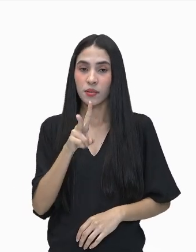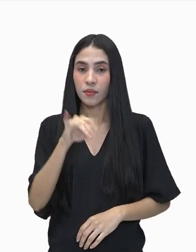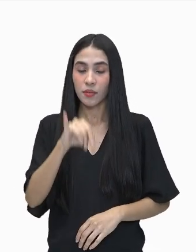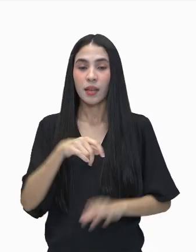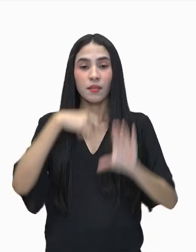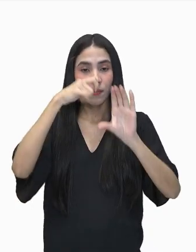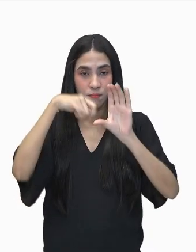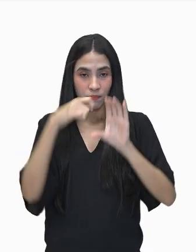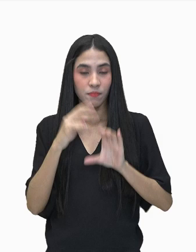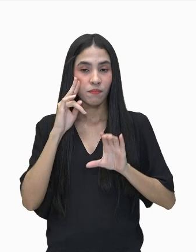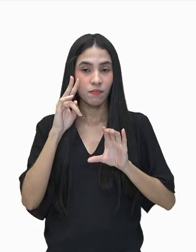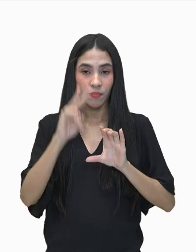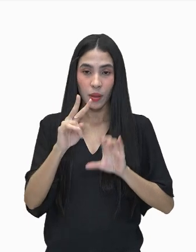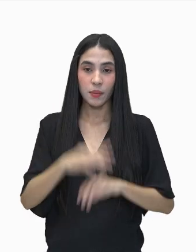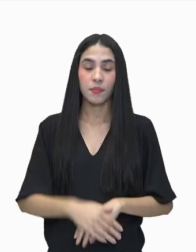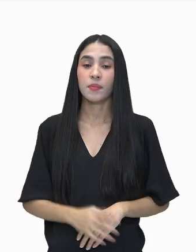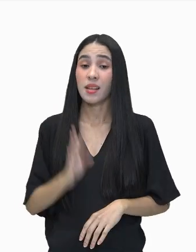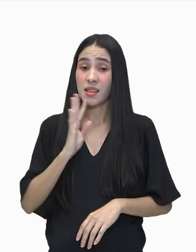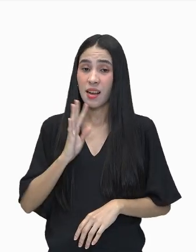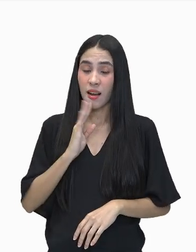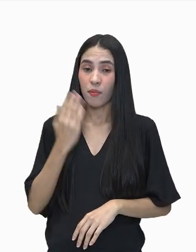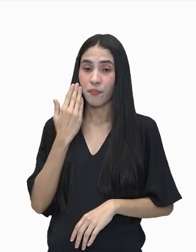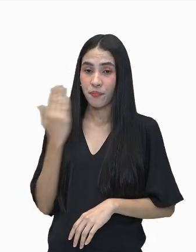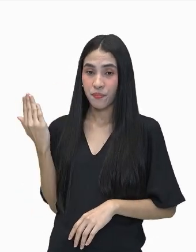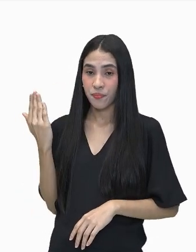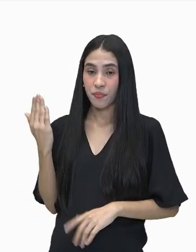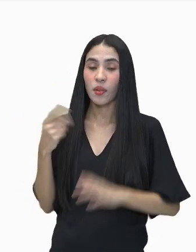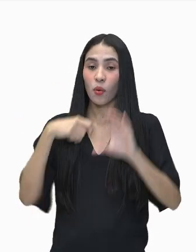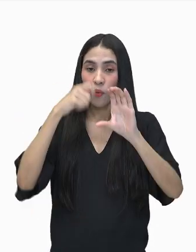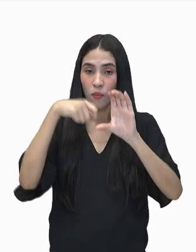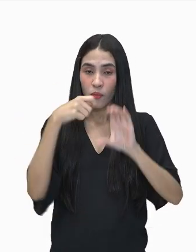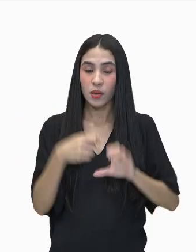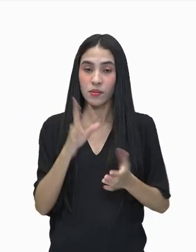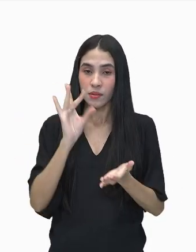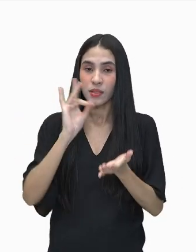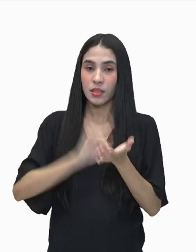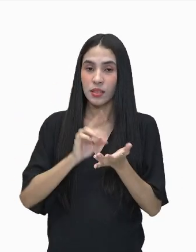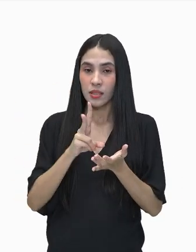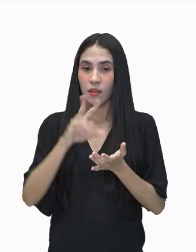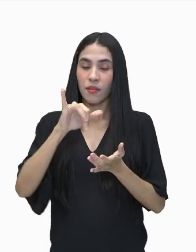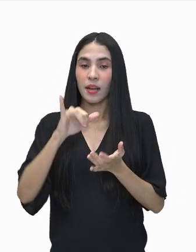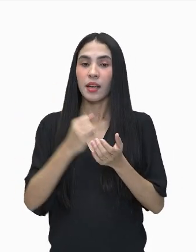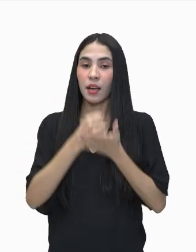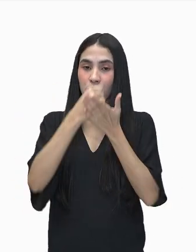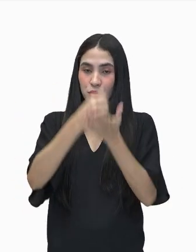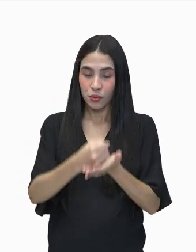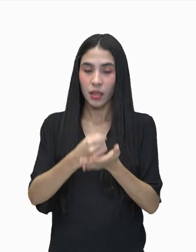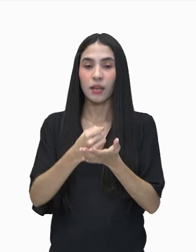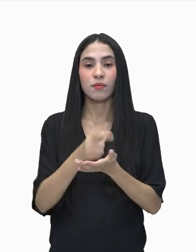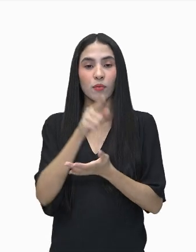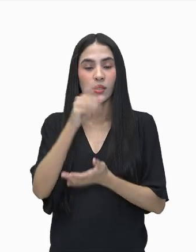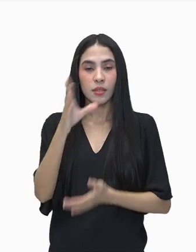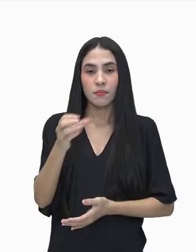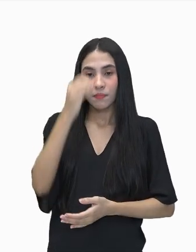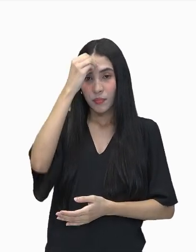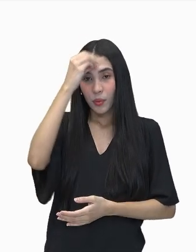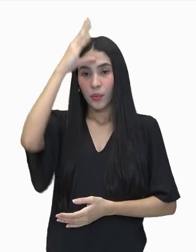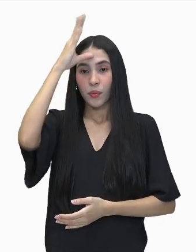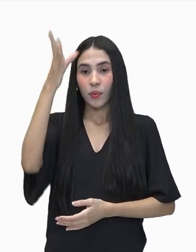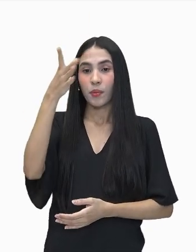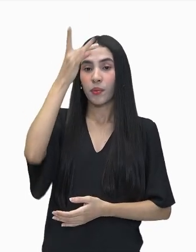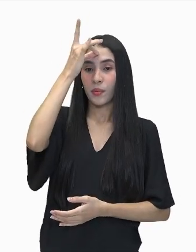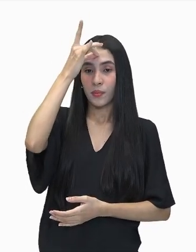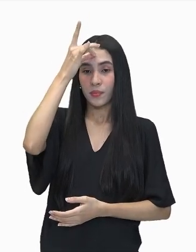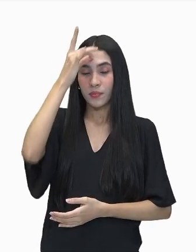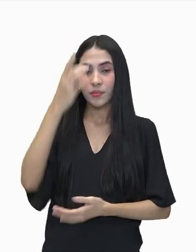assistir esse vídeo, que é muito bacana, e com certeza vai dar um reforço interessante aqui para o que nós